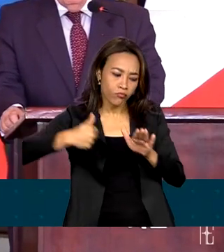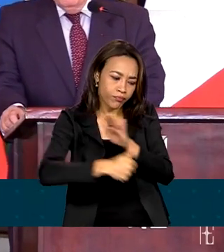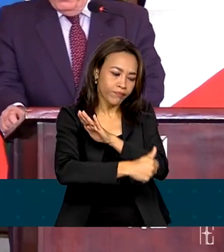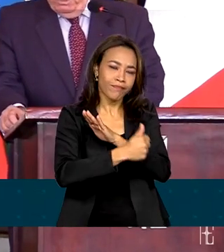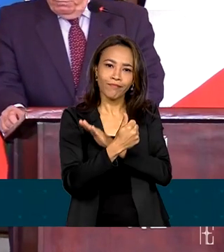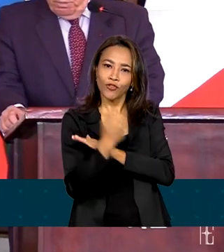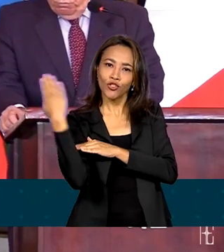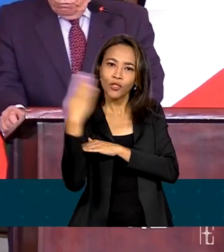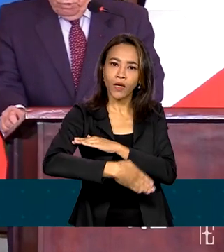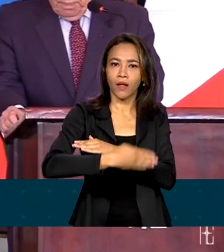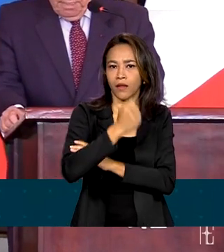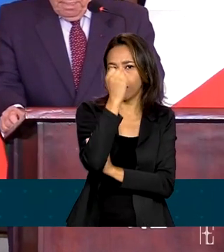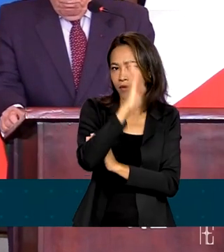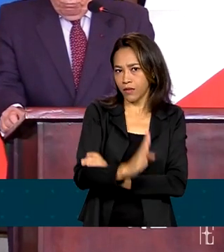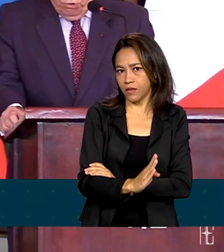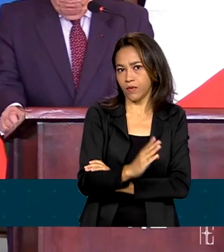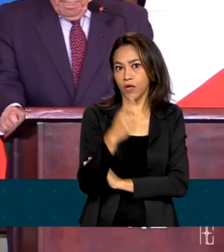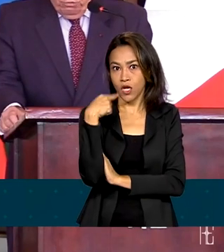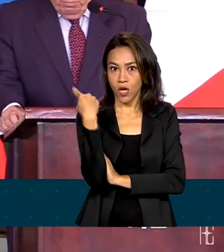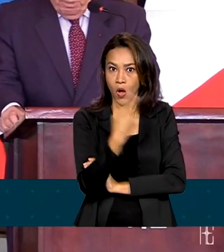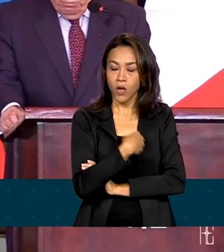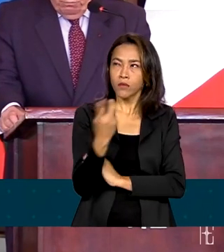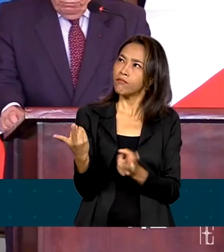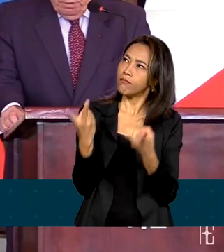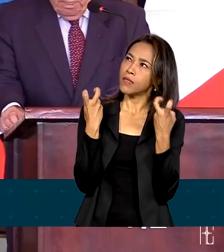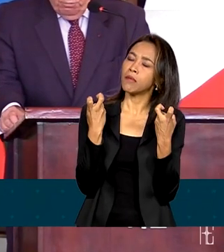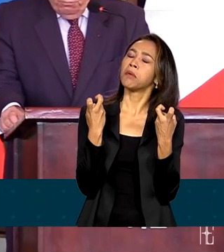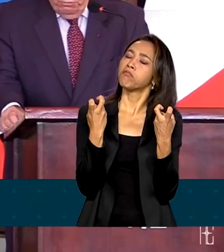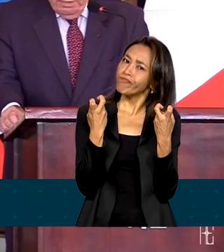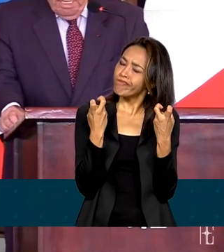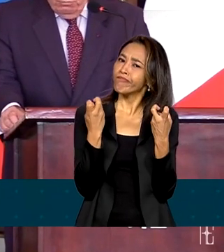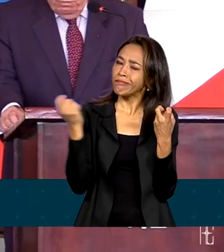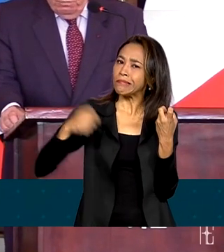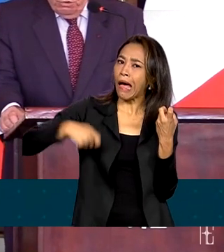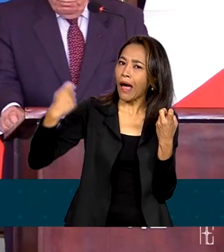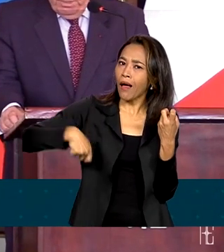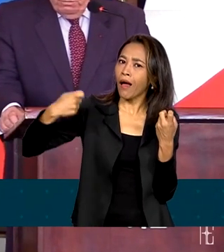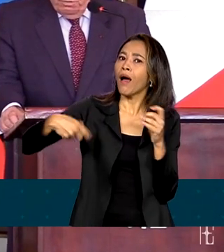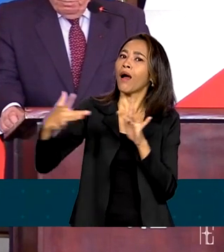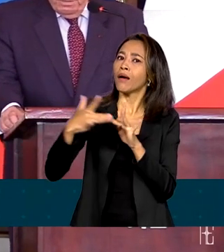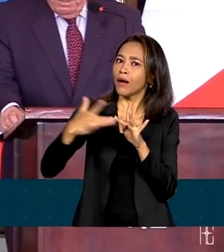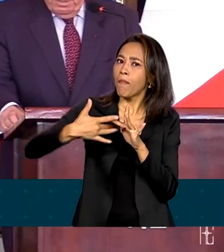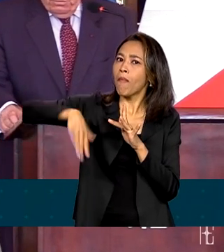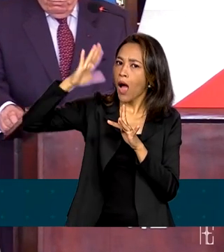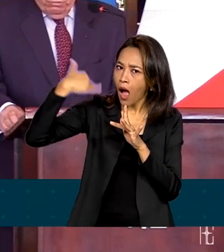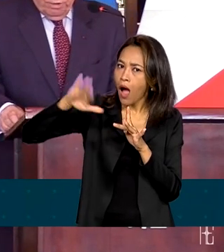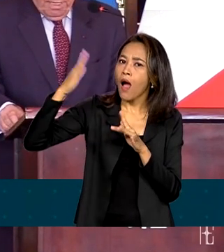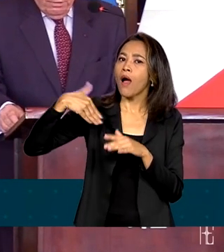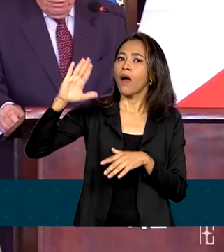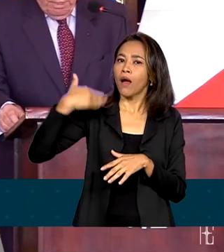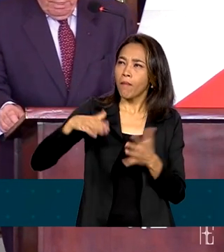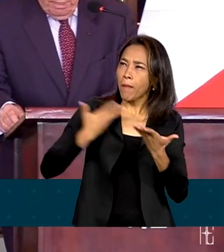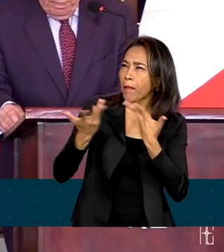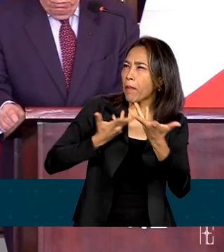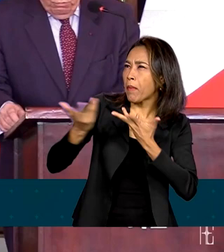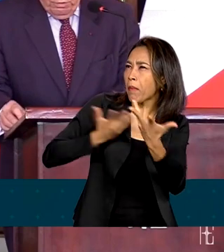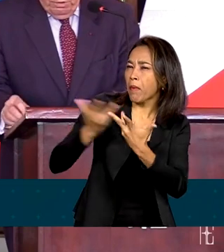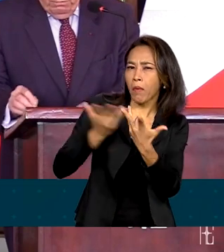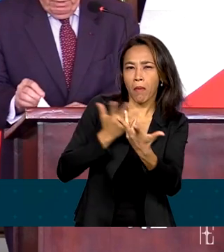e observamos amplo espaço para aprofundarmos investimentos e parcerias industriais,